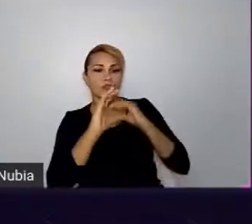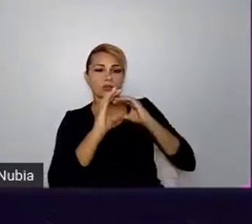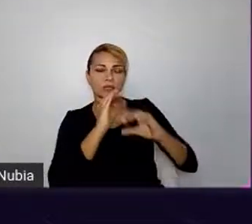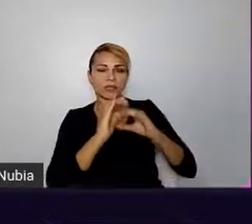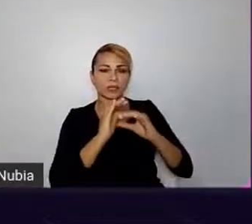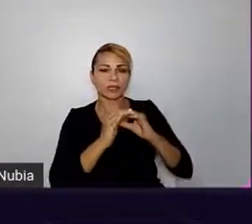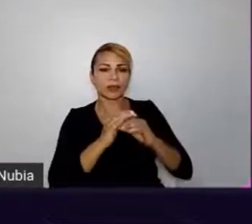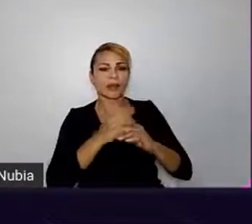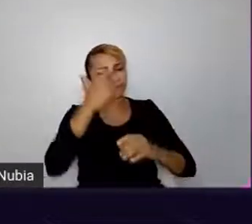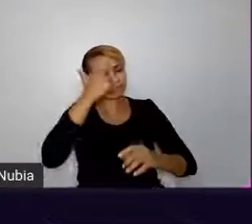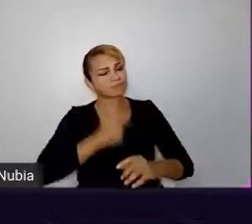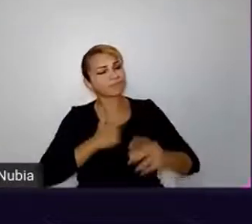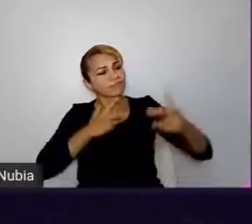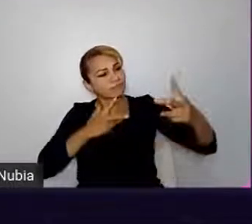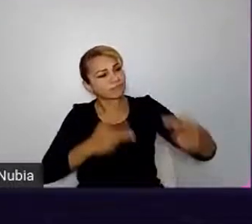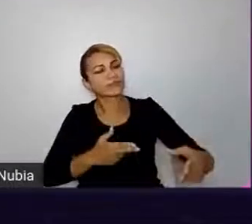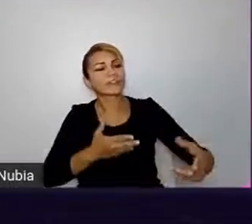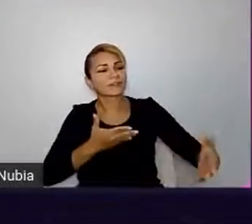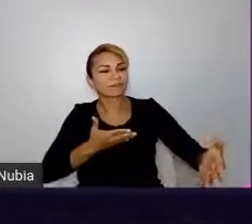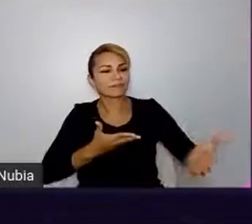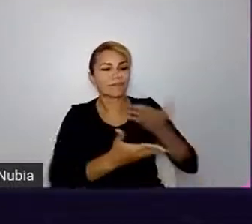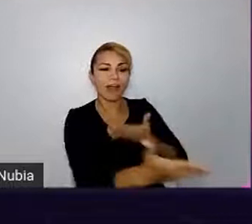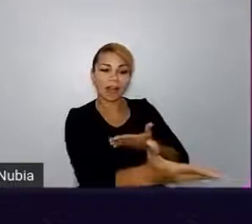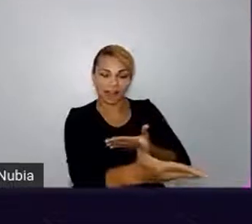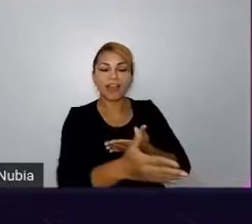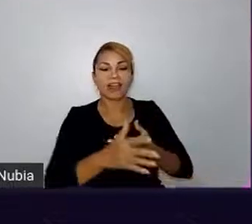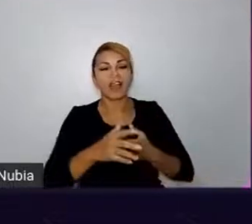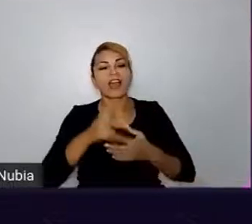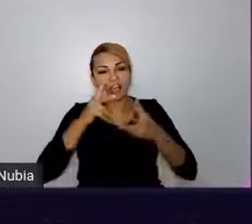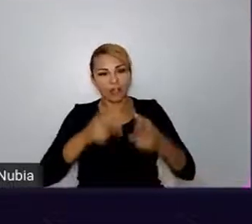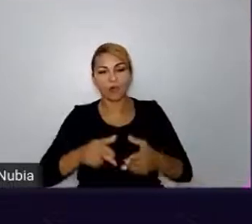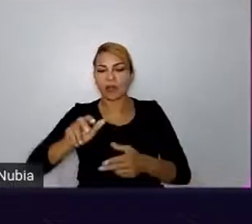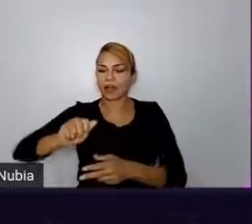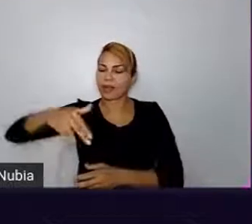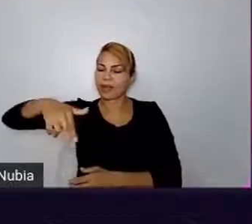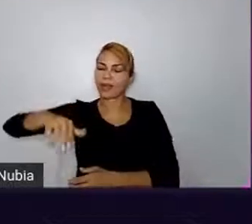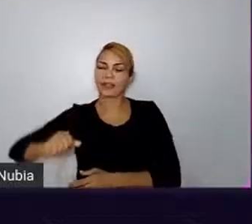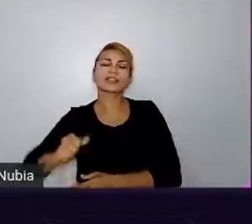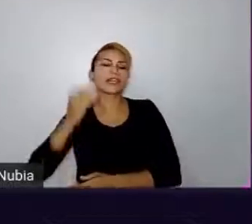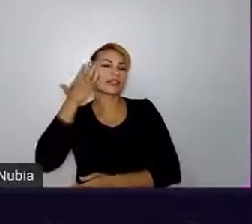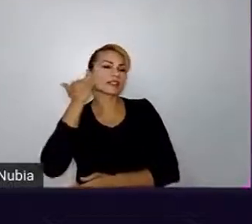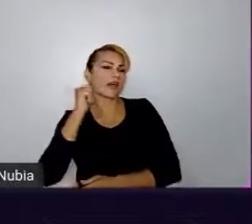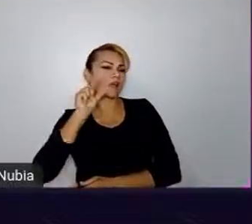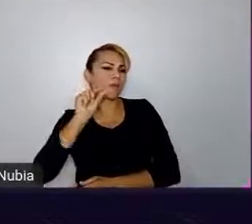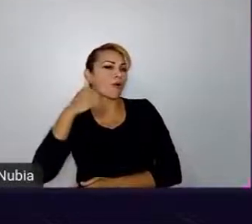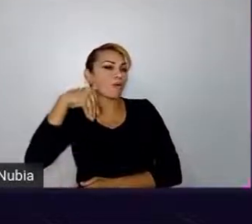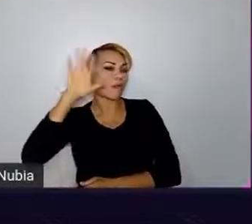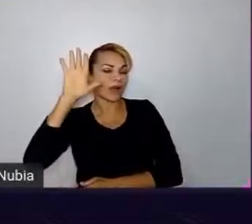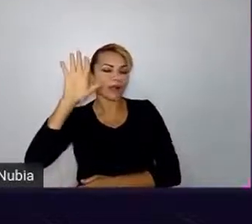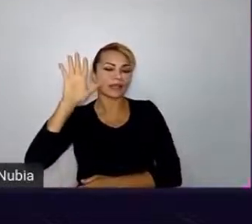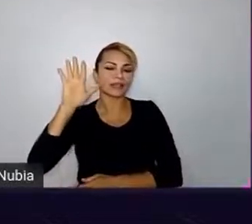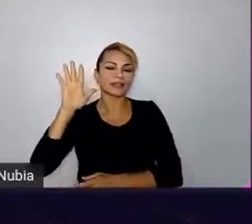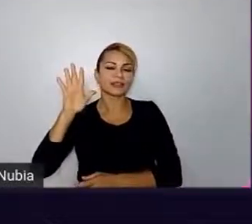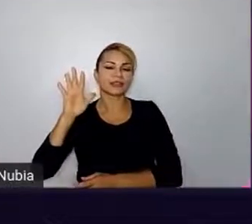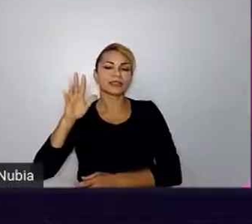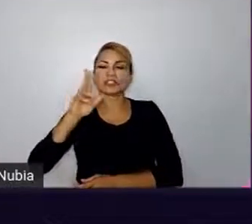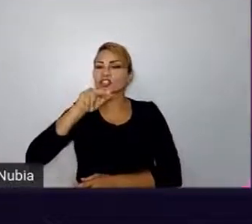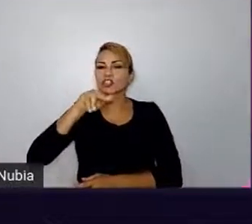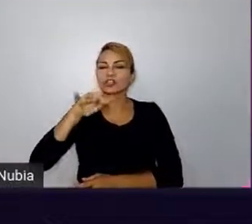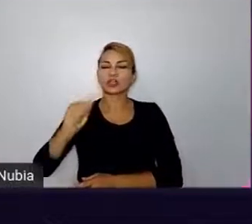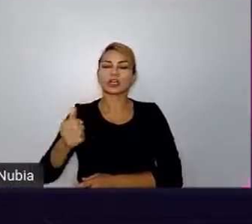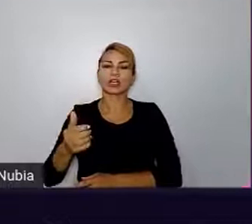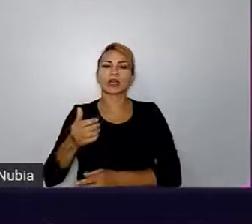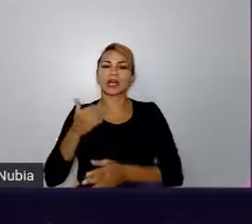comigo, com a Ana que estava iniciando na programação, a Ana que sabe um pouco mais, a Ana que nunca tinha contribuído para o